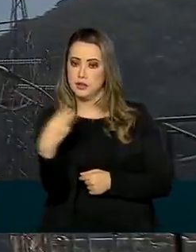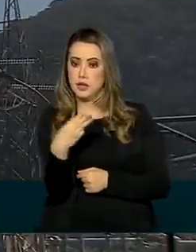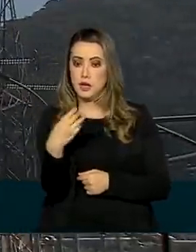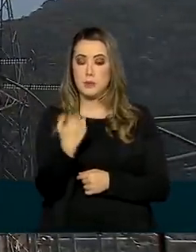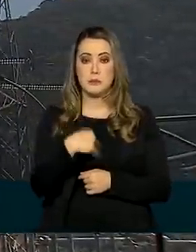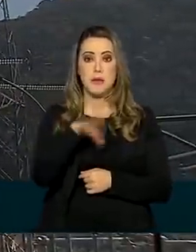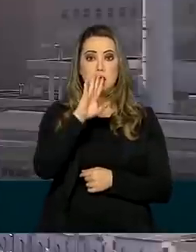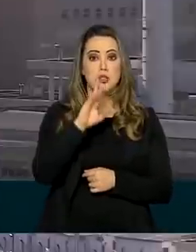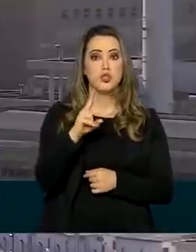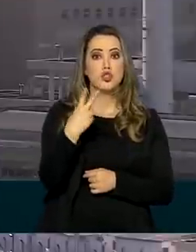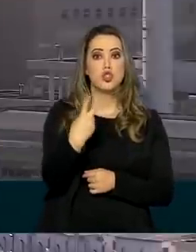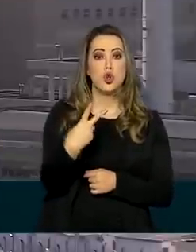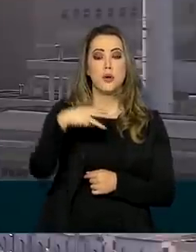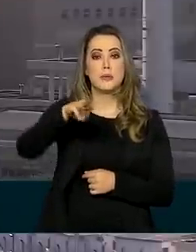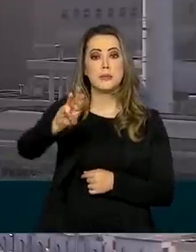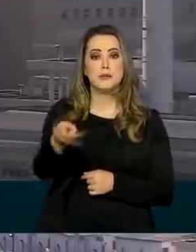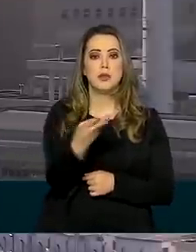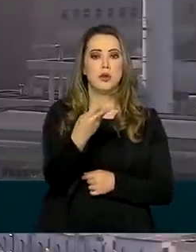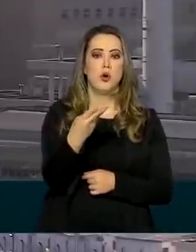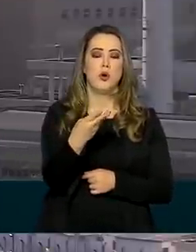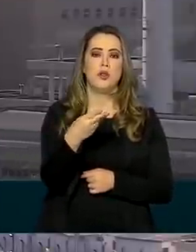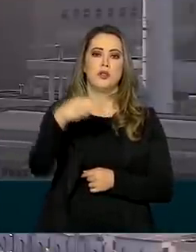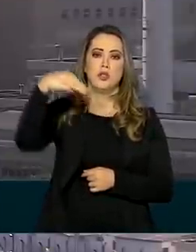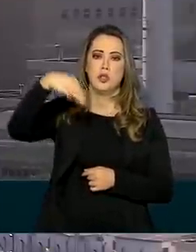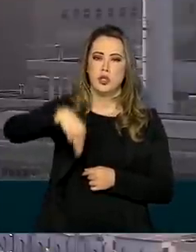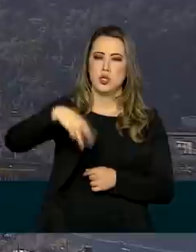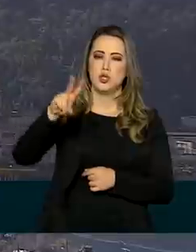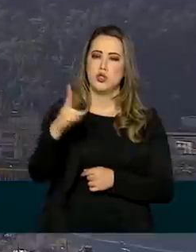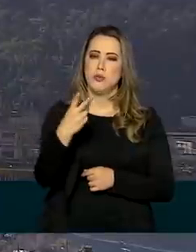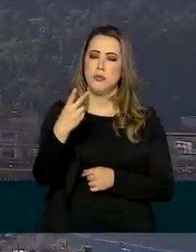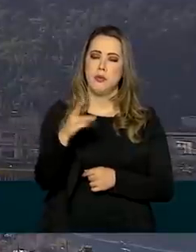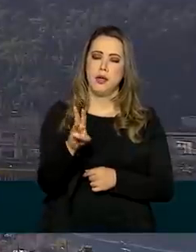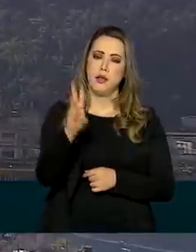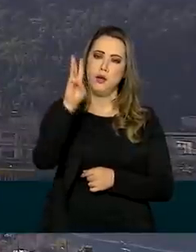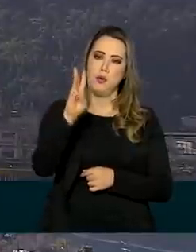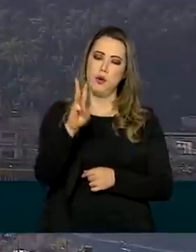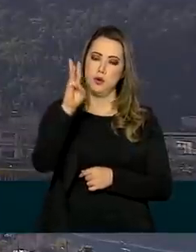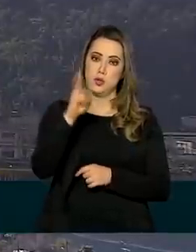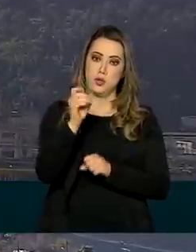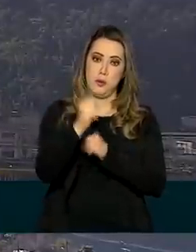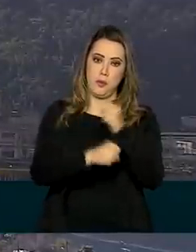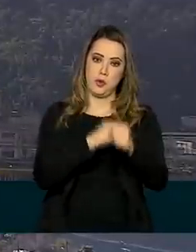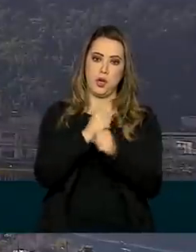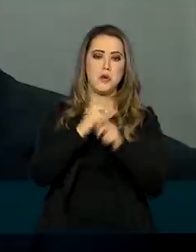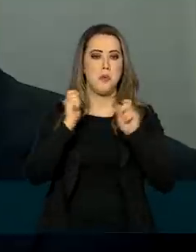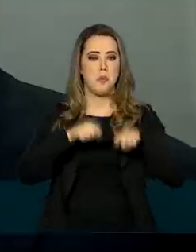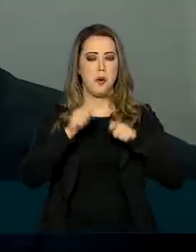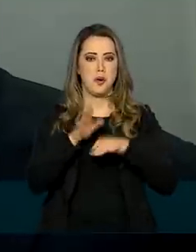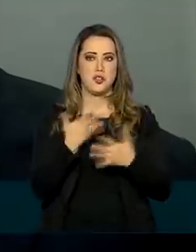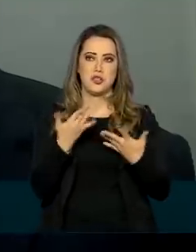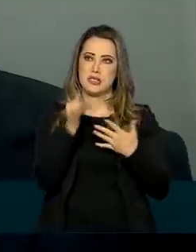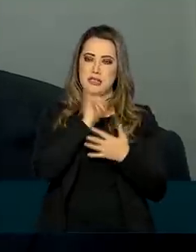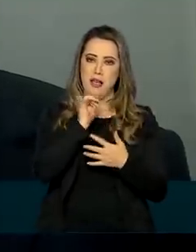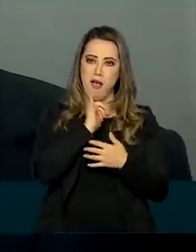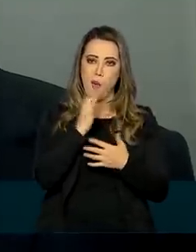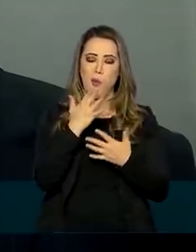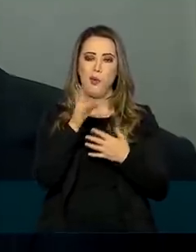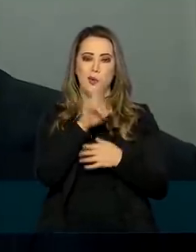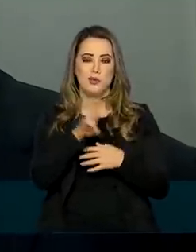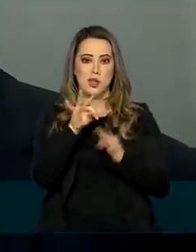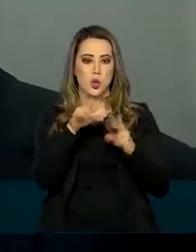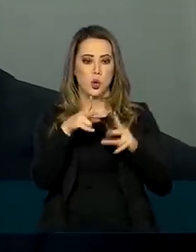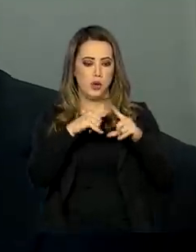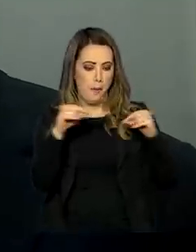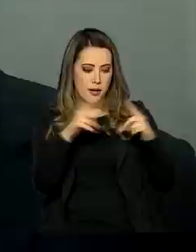megawatts hora por ano, energia suficiente para abastecer as cidades de Brasília e de Belo Horizonte. Ela foi criada para atender as